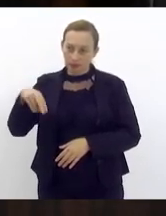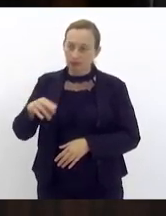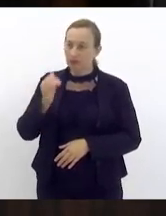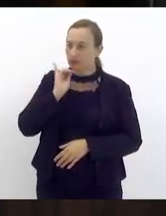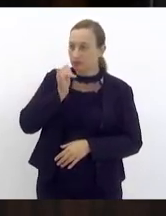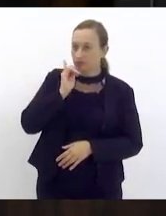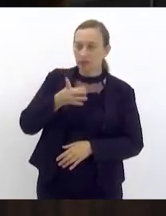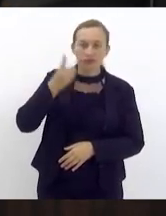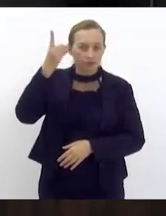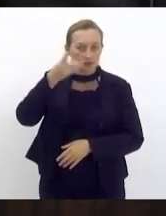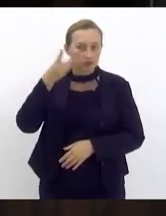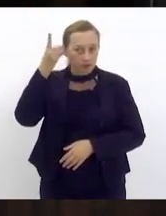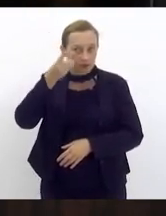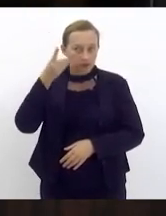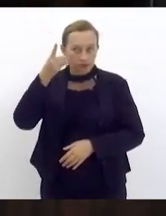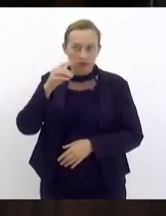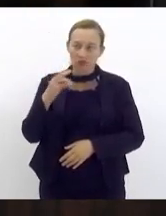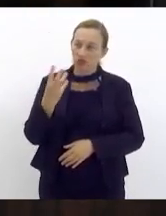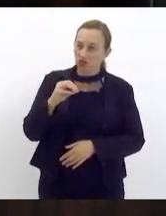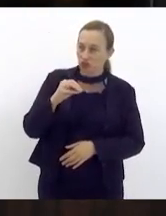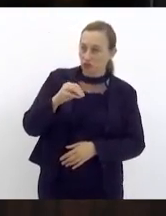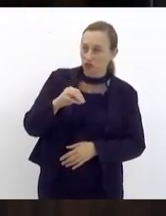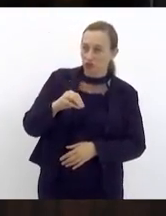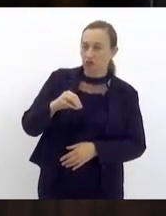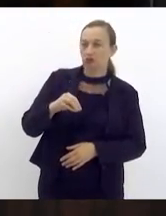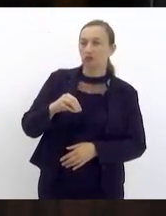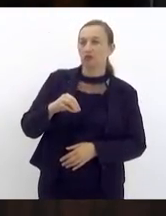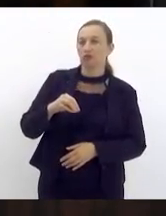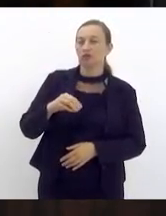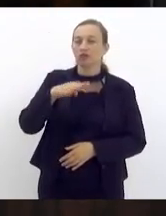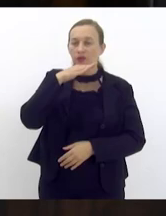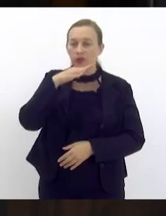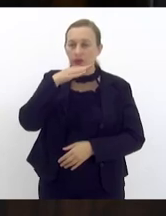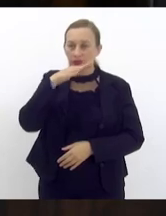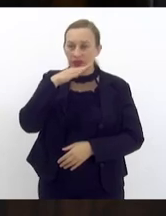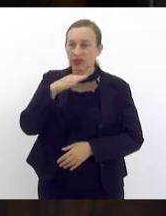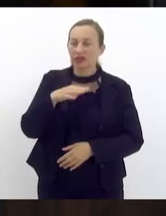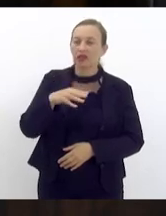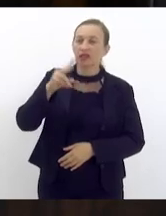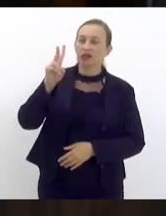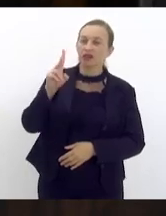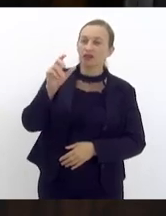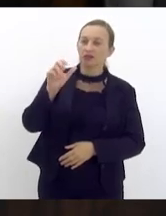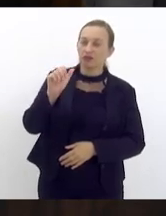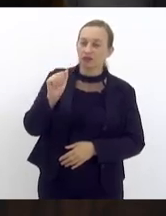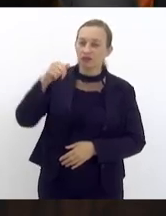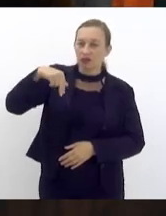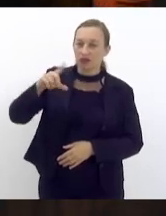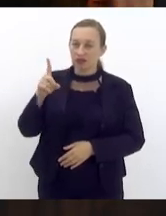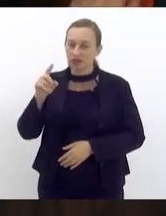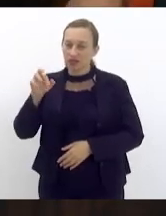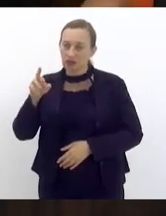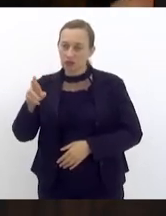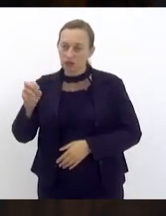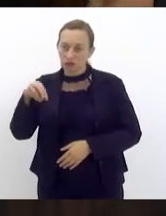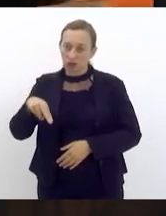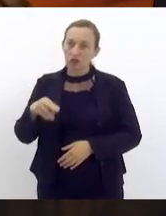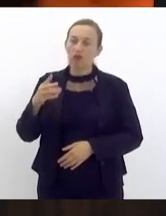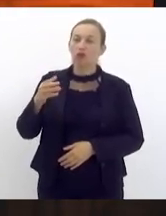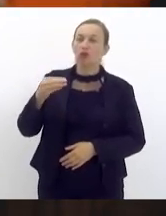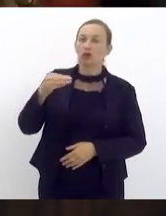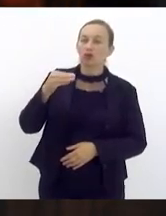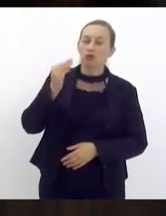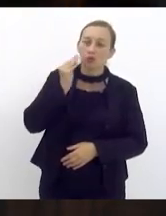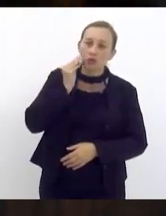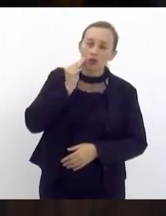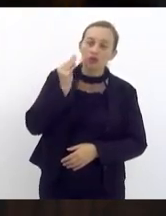deputado Chico Chiquinho da Mangueira Vanderson Nogueira Mônica Francisco e